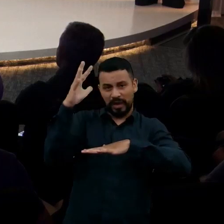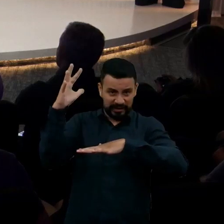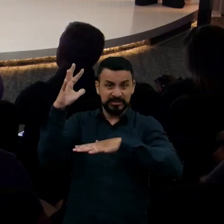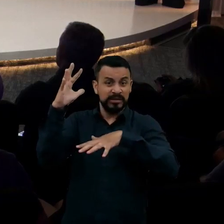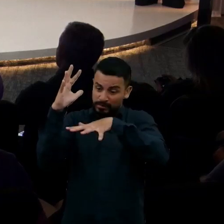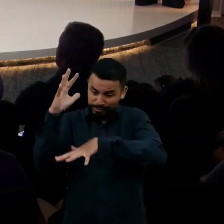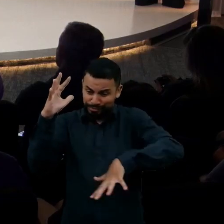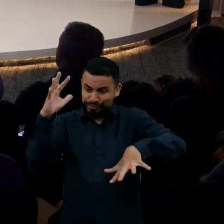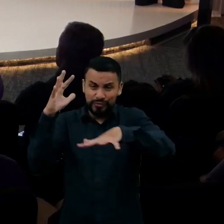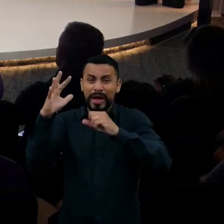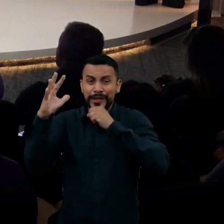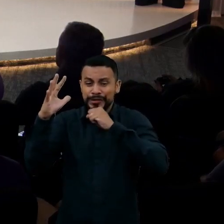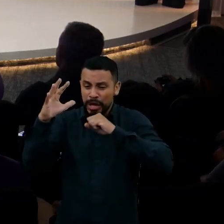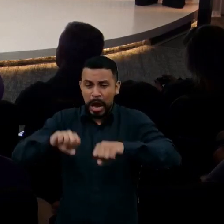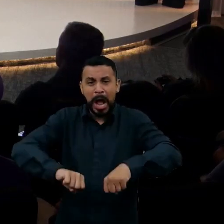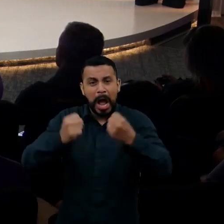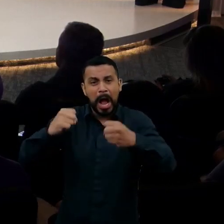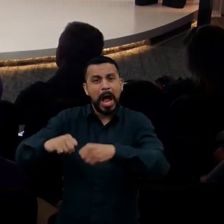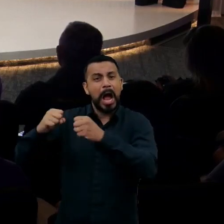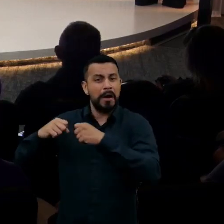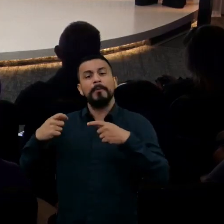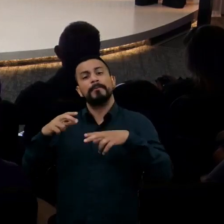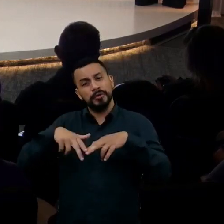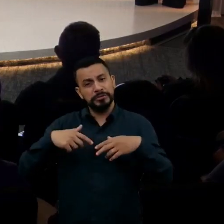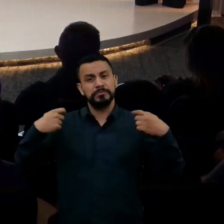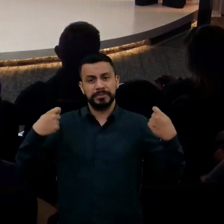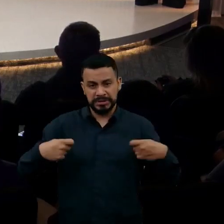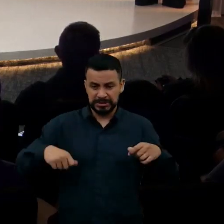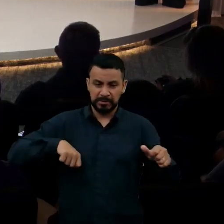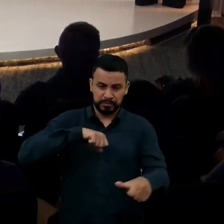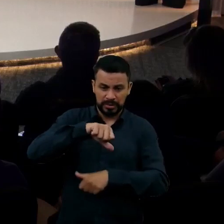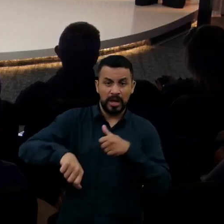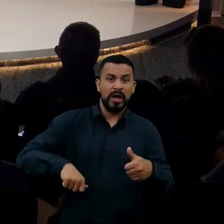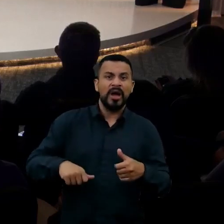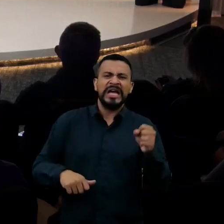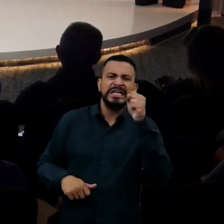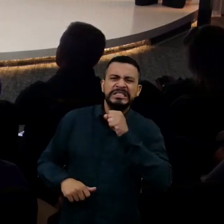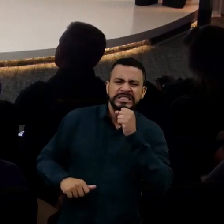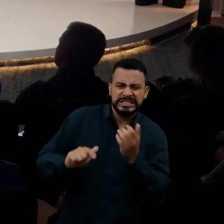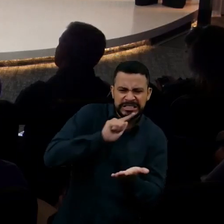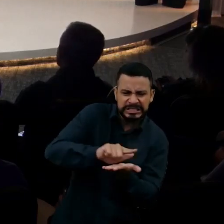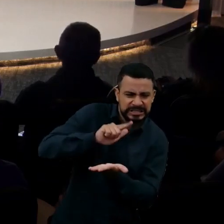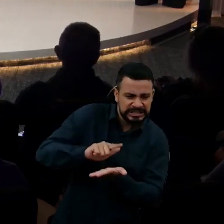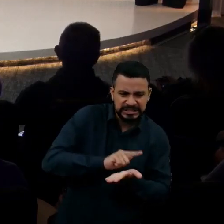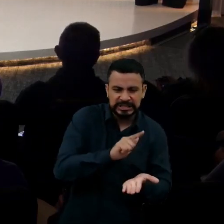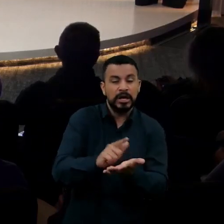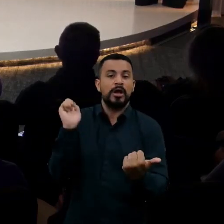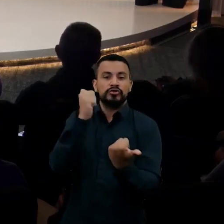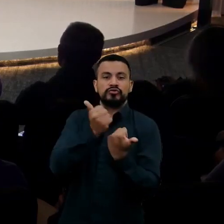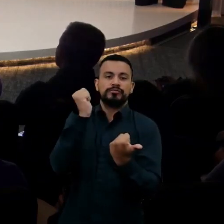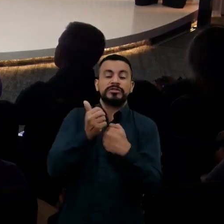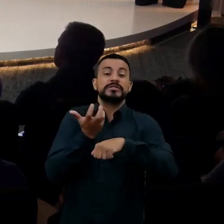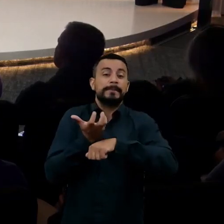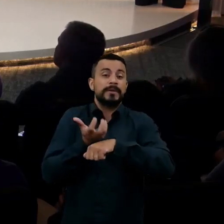um trabalho muito melhor e limpar as coisas antigas e velhas para criarmos mais espaço para essas matérias modernas.